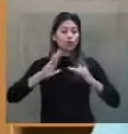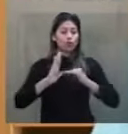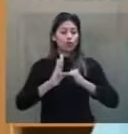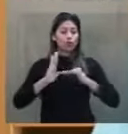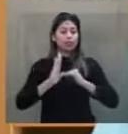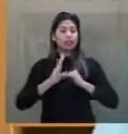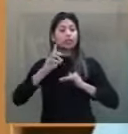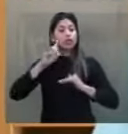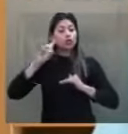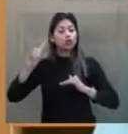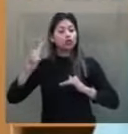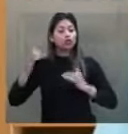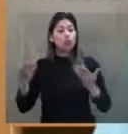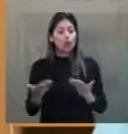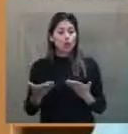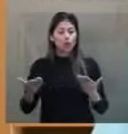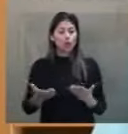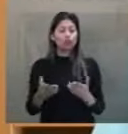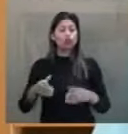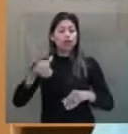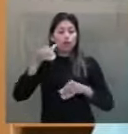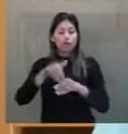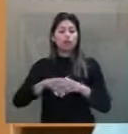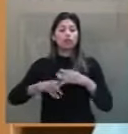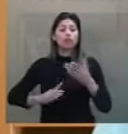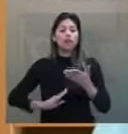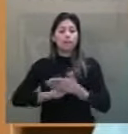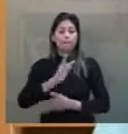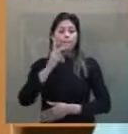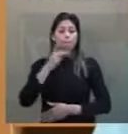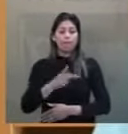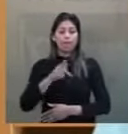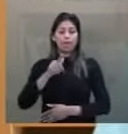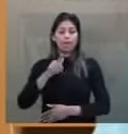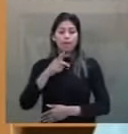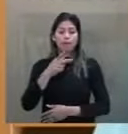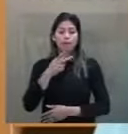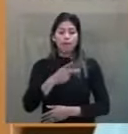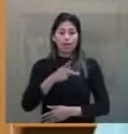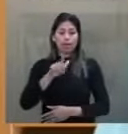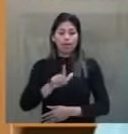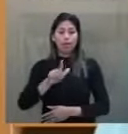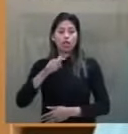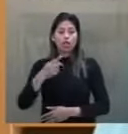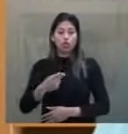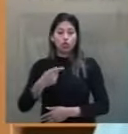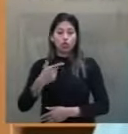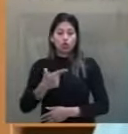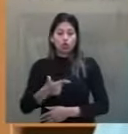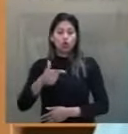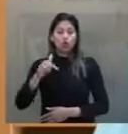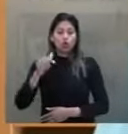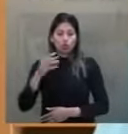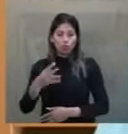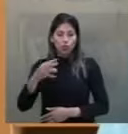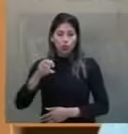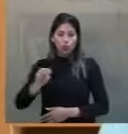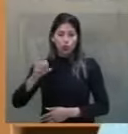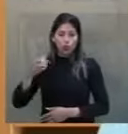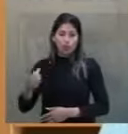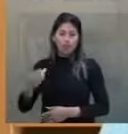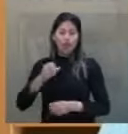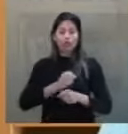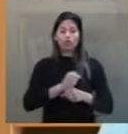a votação final do PL 2486 de 2021, que trata da